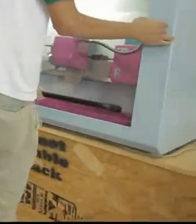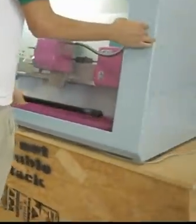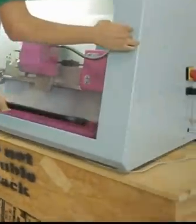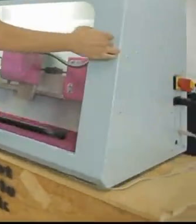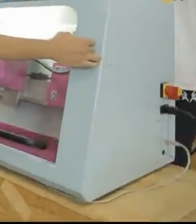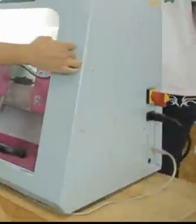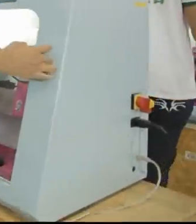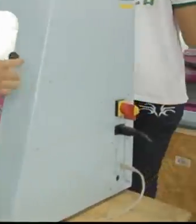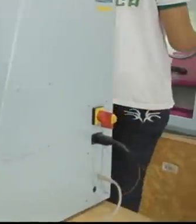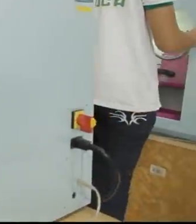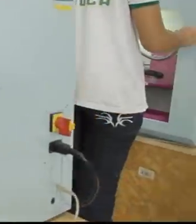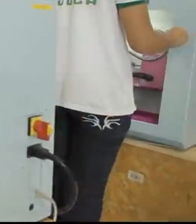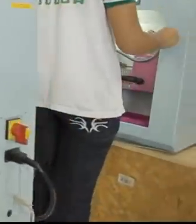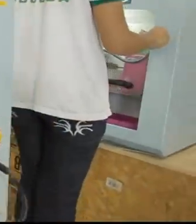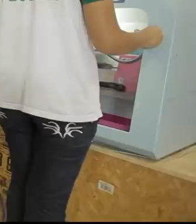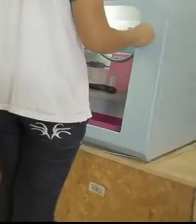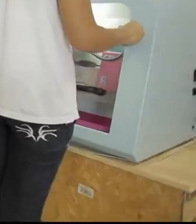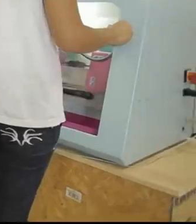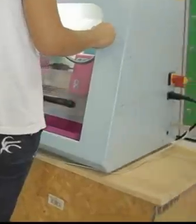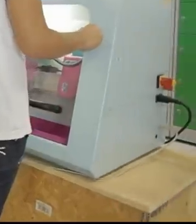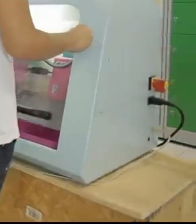Boa quarta-feira